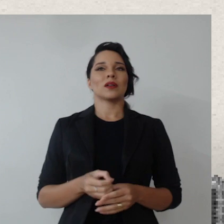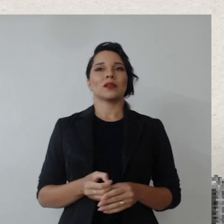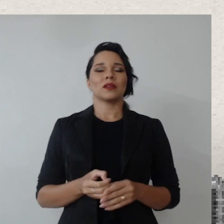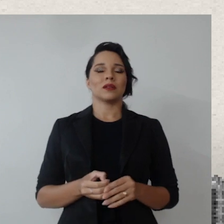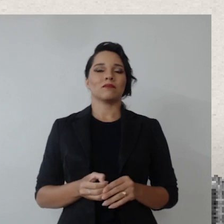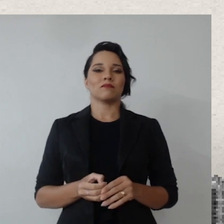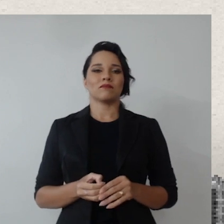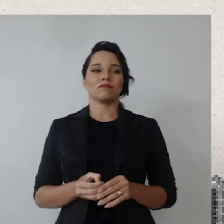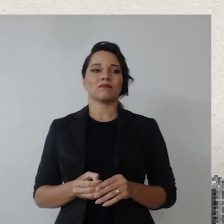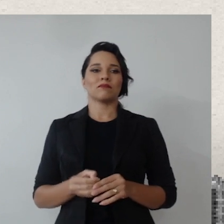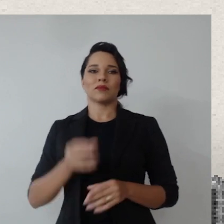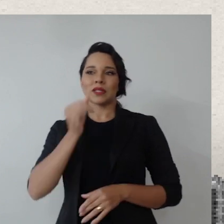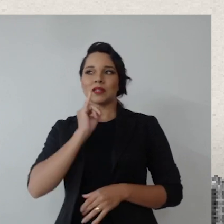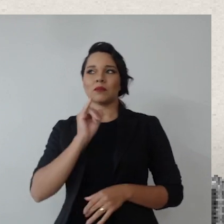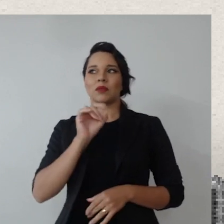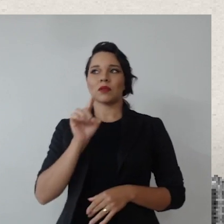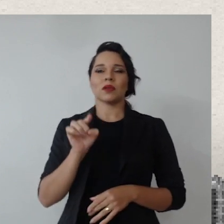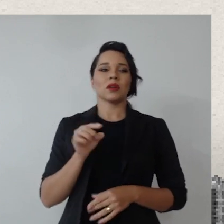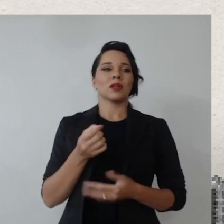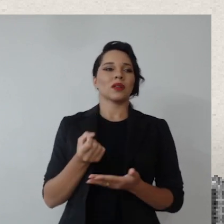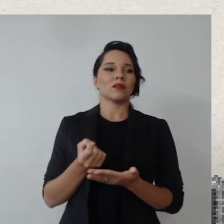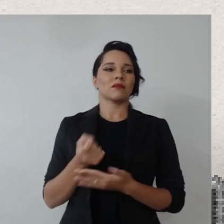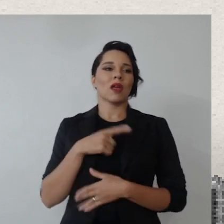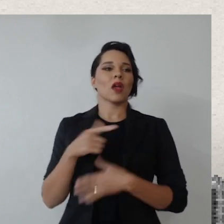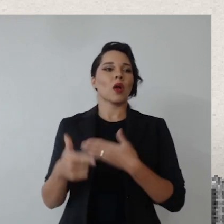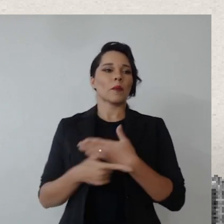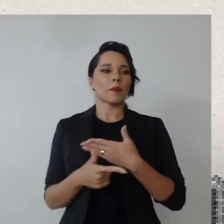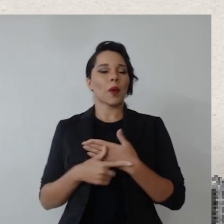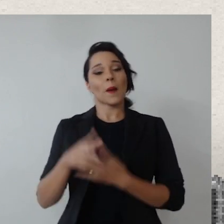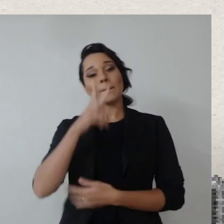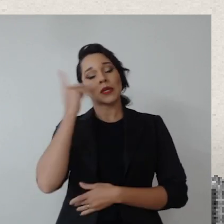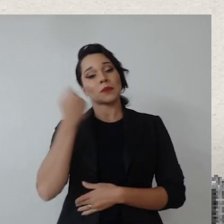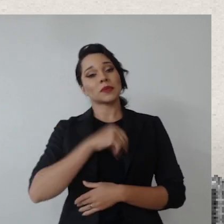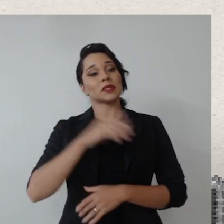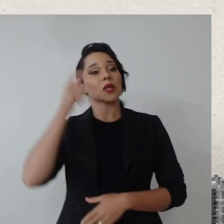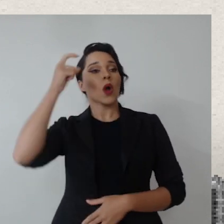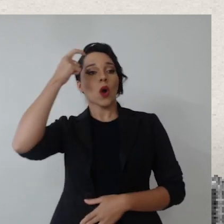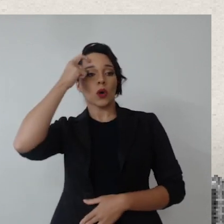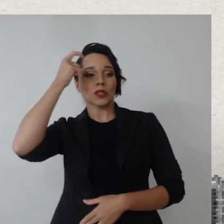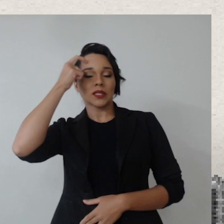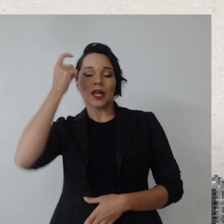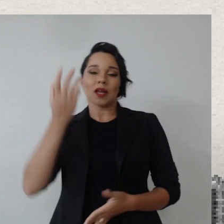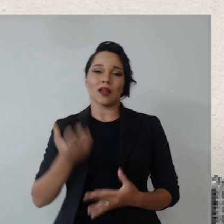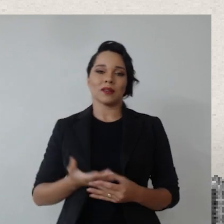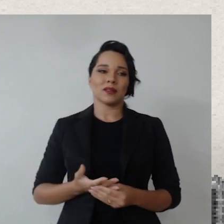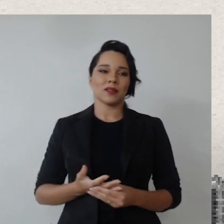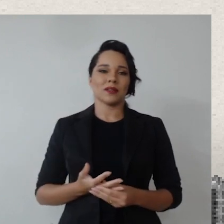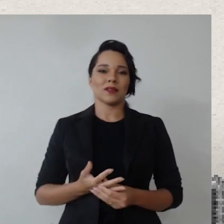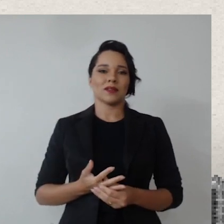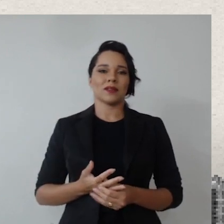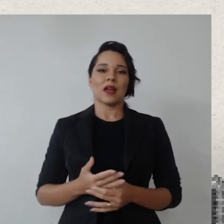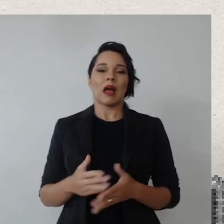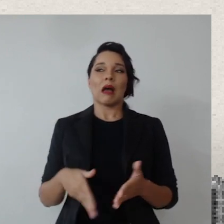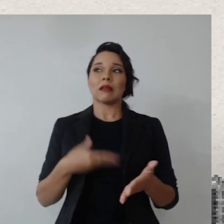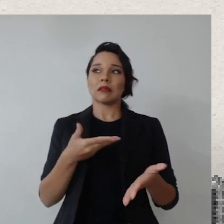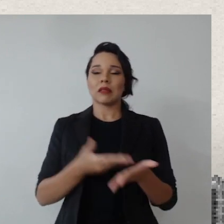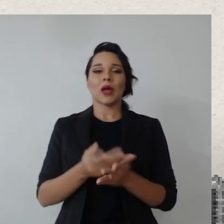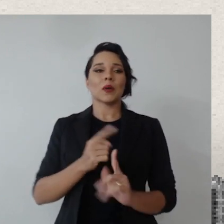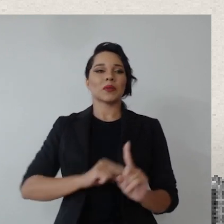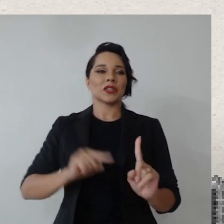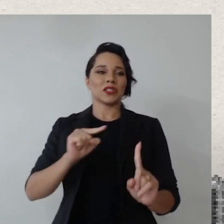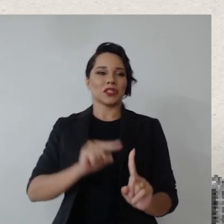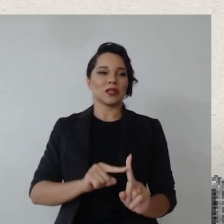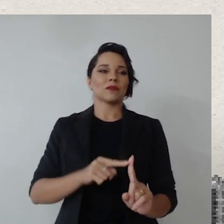iniciativa, por exemplo, lá da DIMAP que compra o papel, as pessoas têm que se conscientizar, então a gente, até para